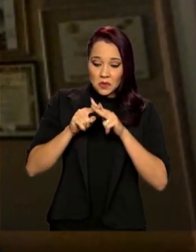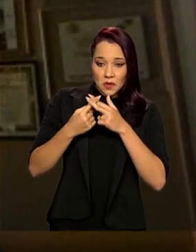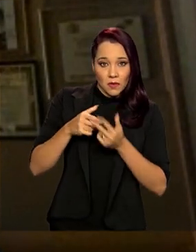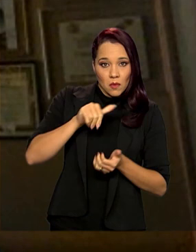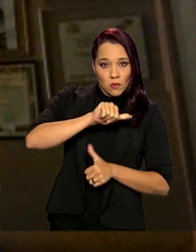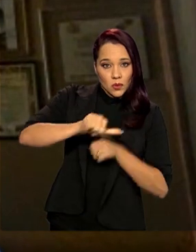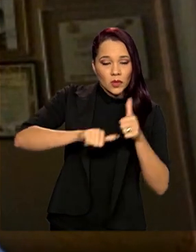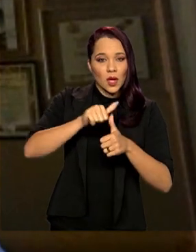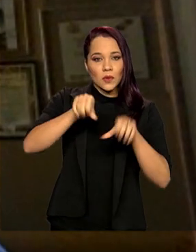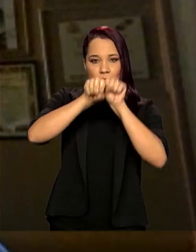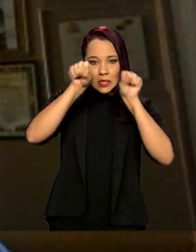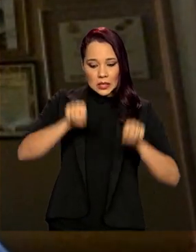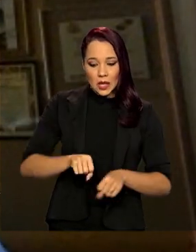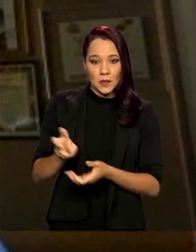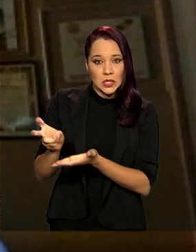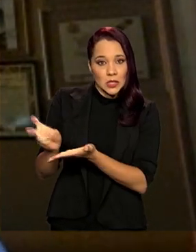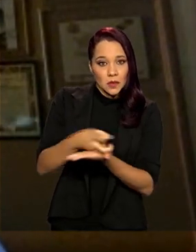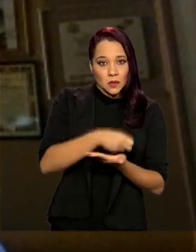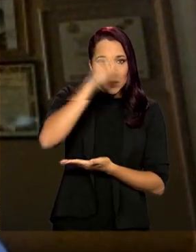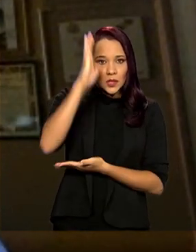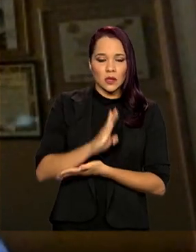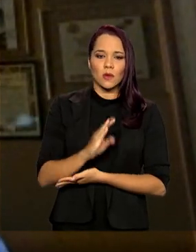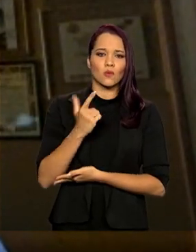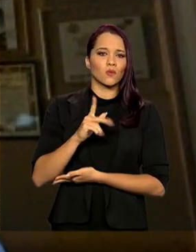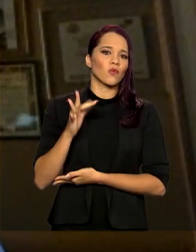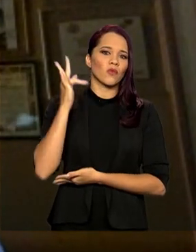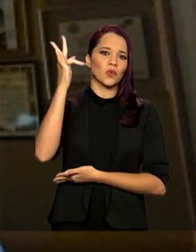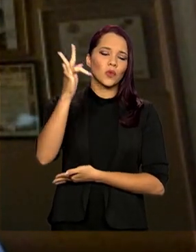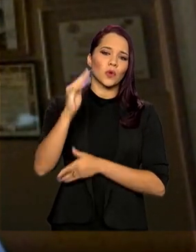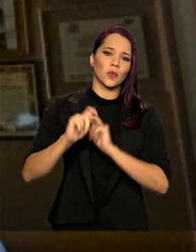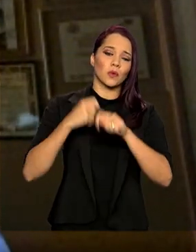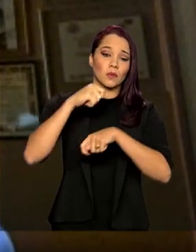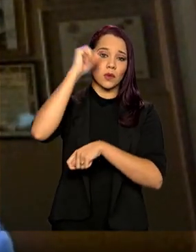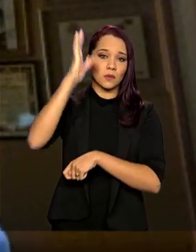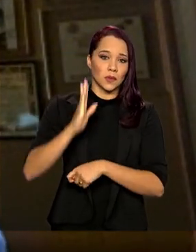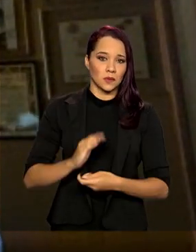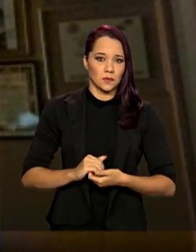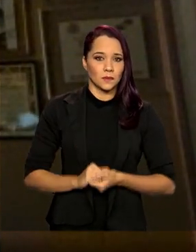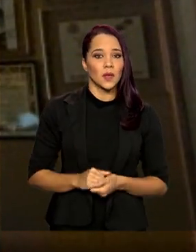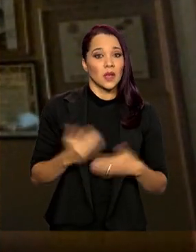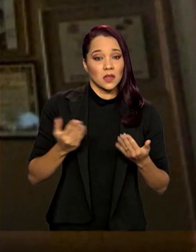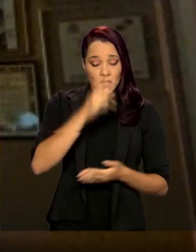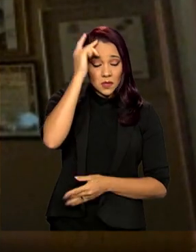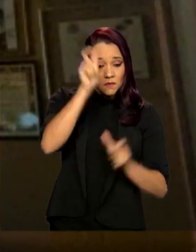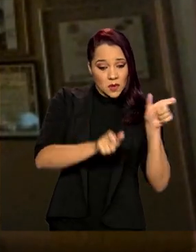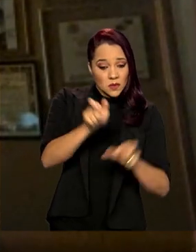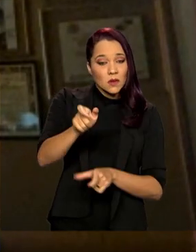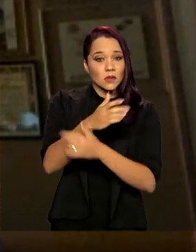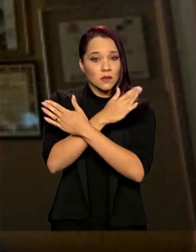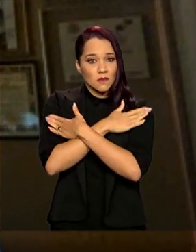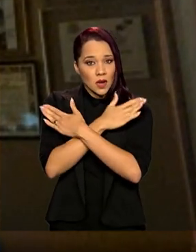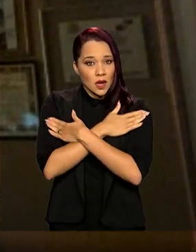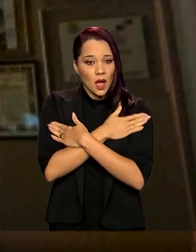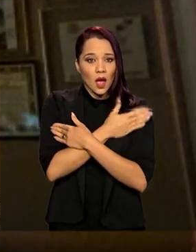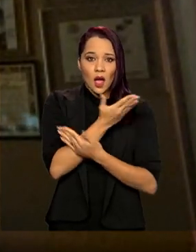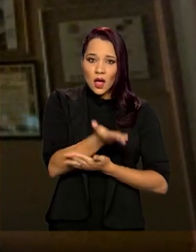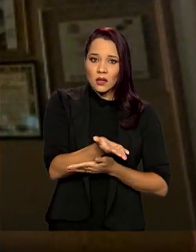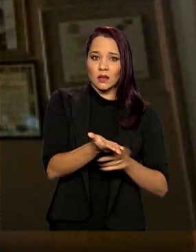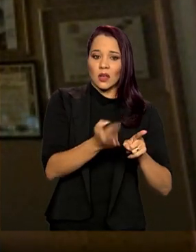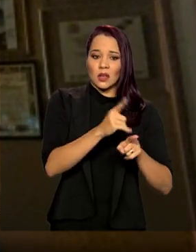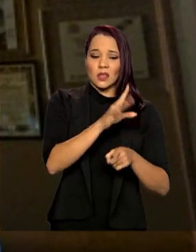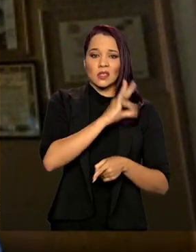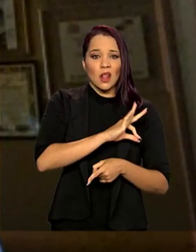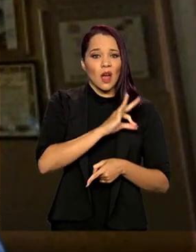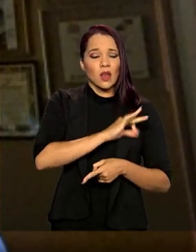tributário brasileiro, não haverá futuro para a economia brasileira. Essas pessoas que estão desempregadas, subempregadas, que